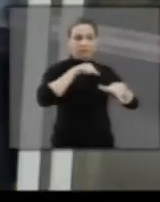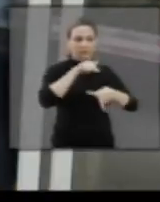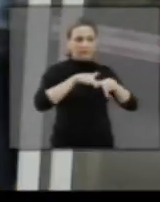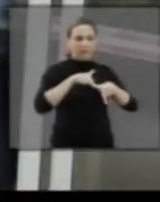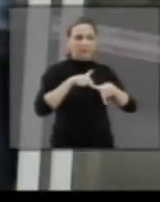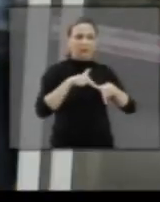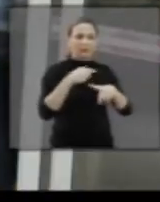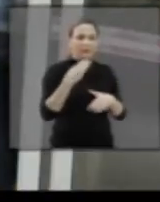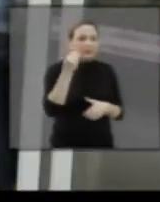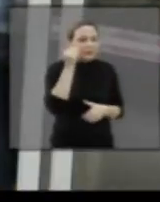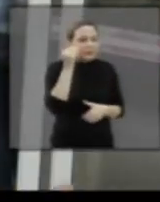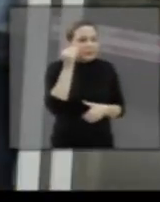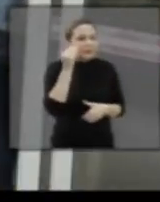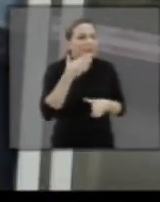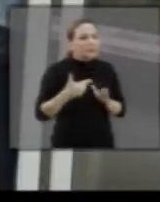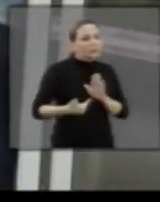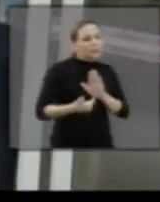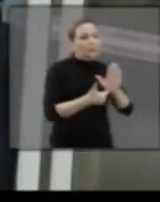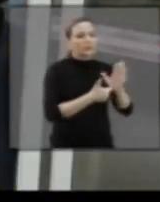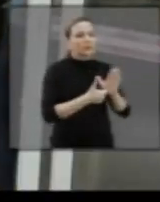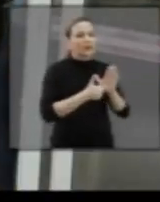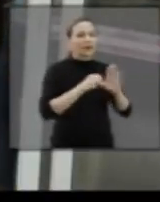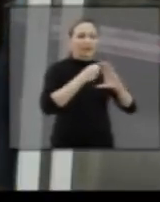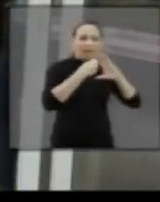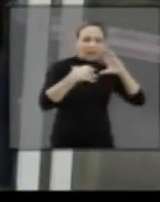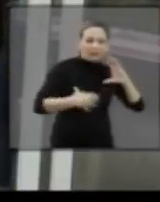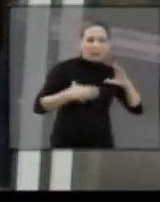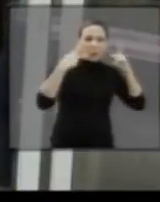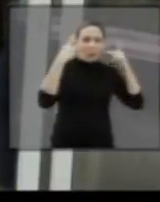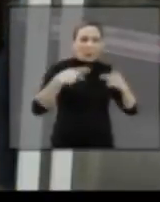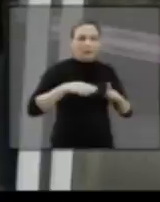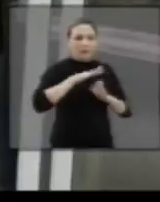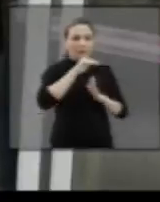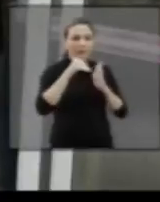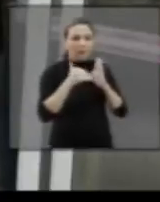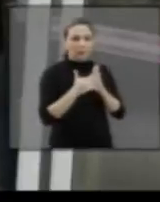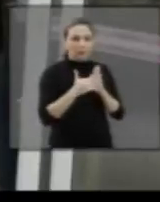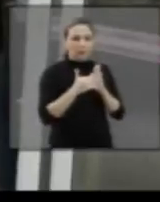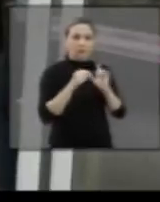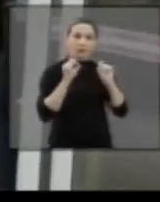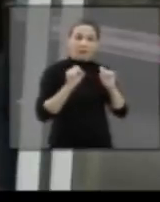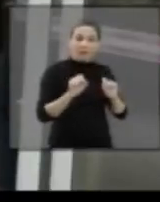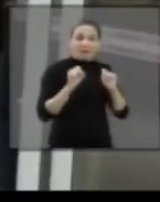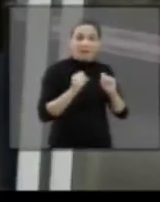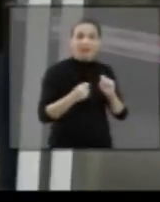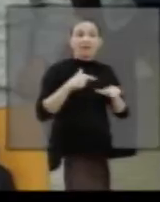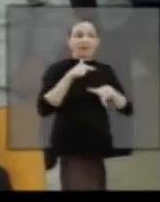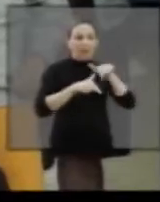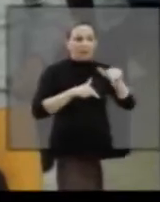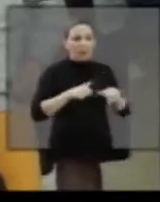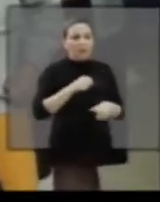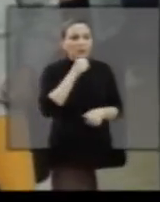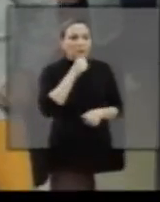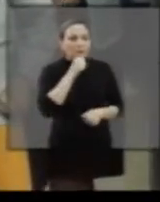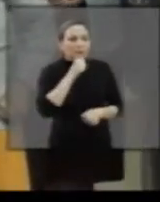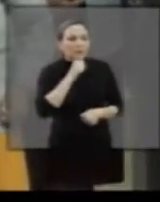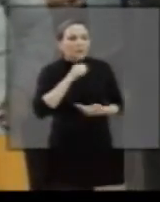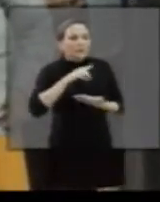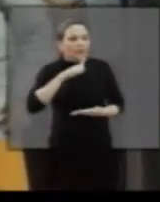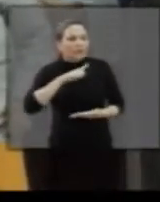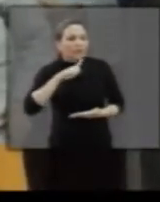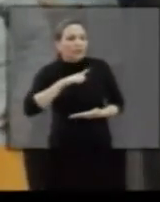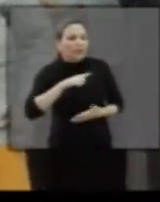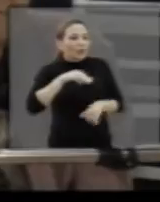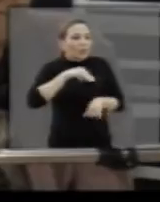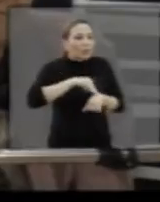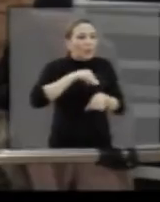isso que a gente procura fazer. Dá sempre esse caráter humano para tudo. E é o que nós viemos fazer aqui. A terceira idade, como as pessoas